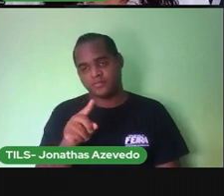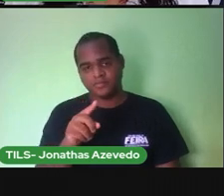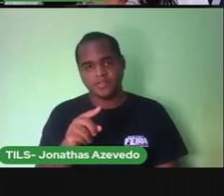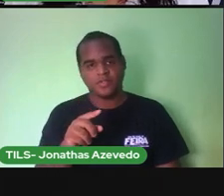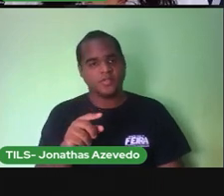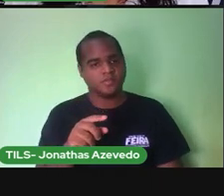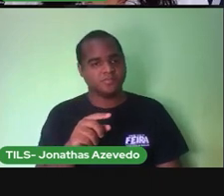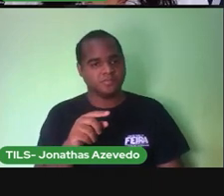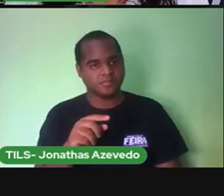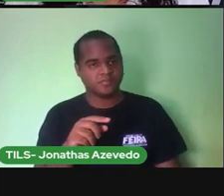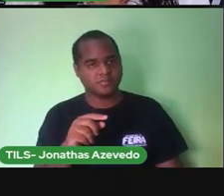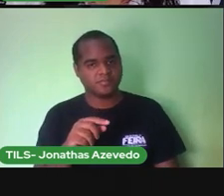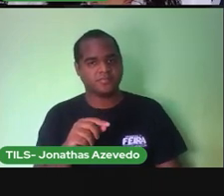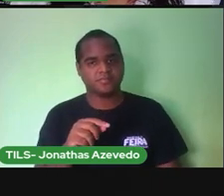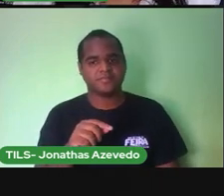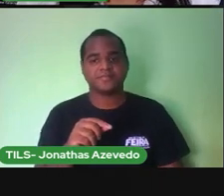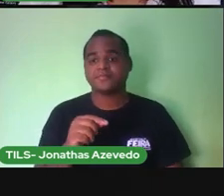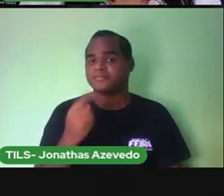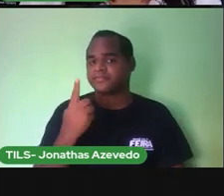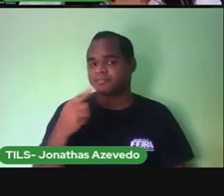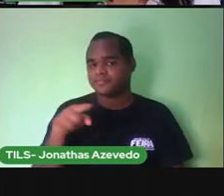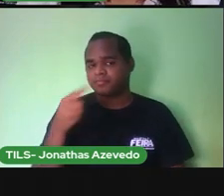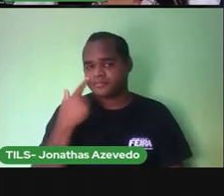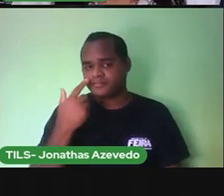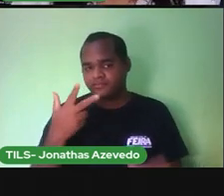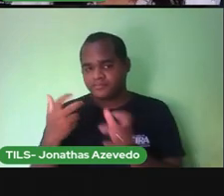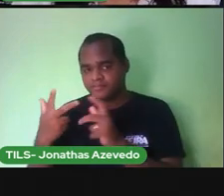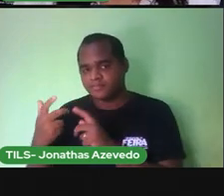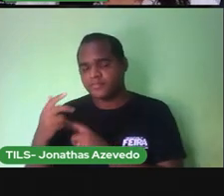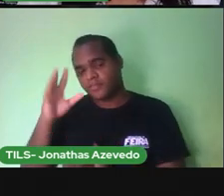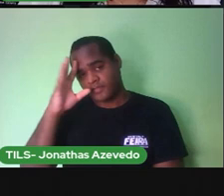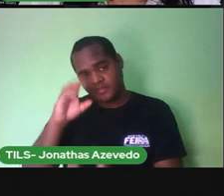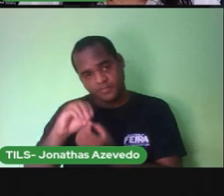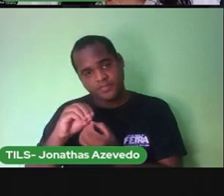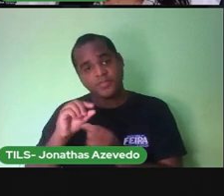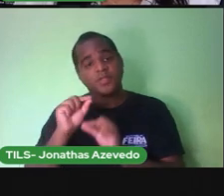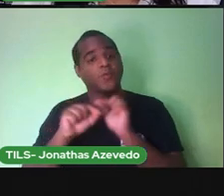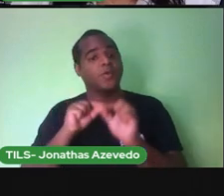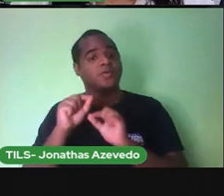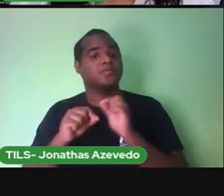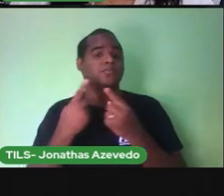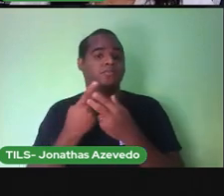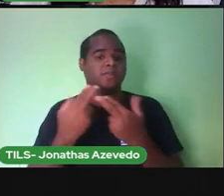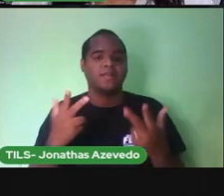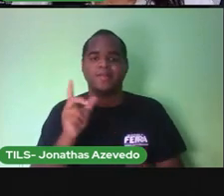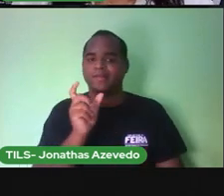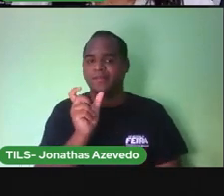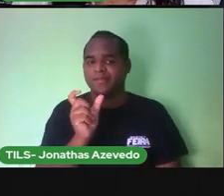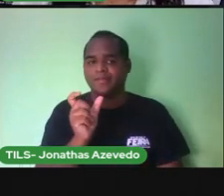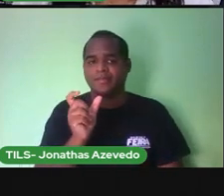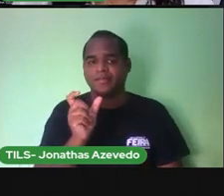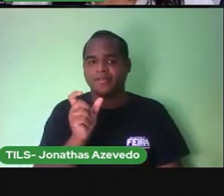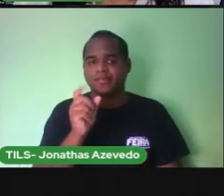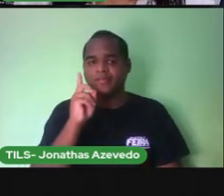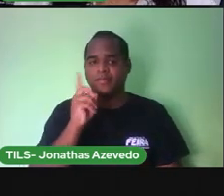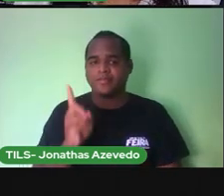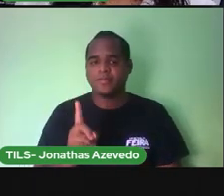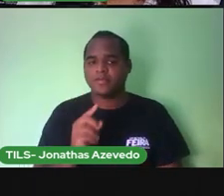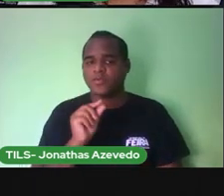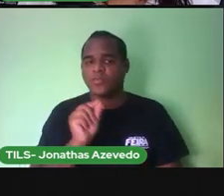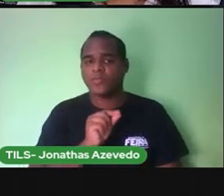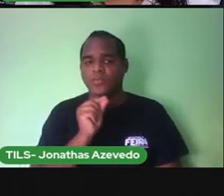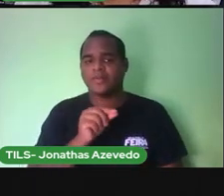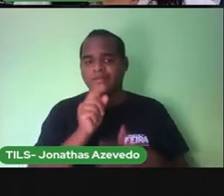Nós conseguimos identificar alguma palavrinha que pode ser escrita dessa forma?